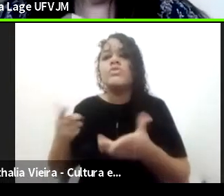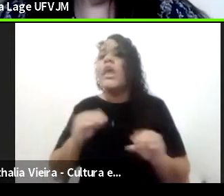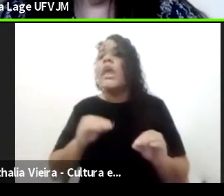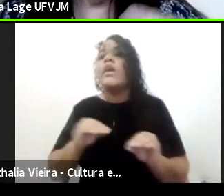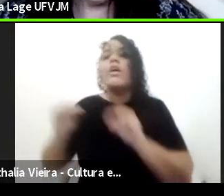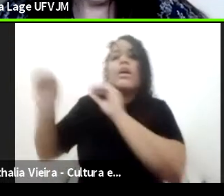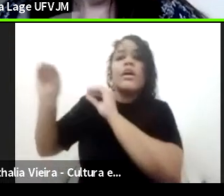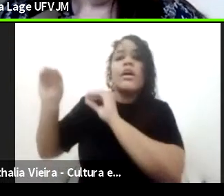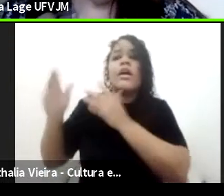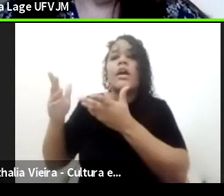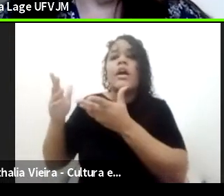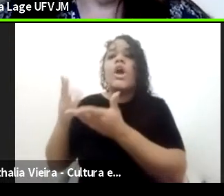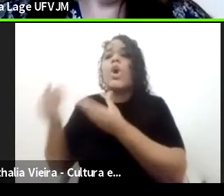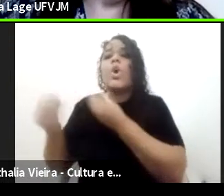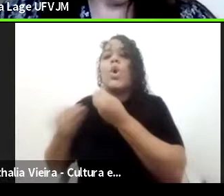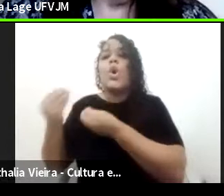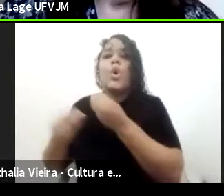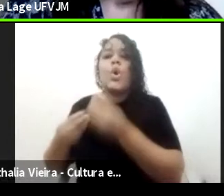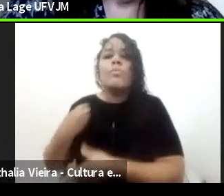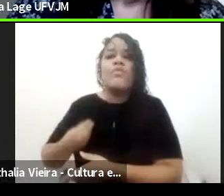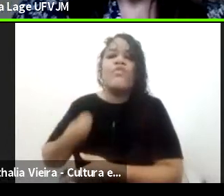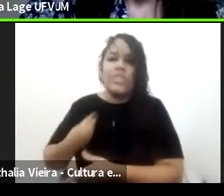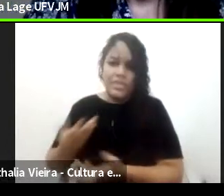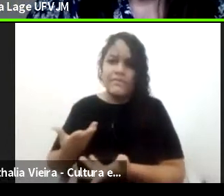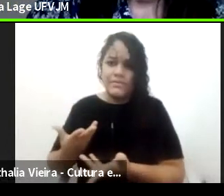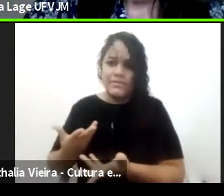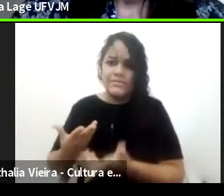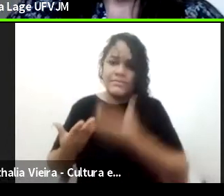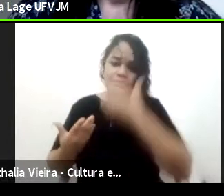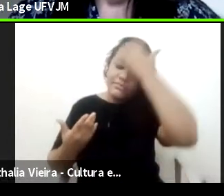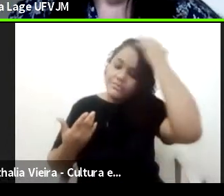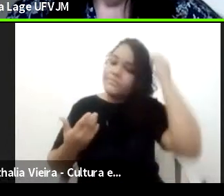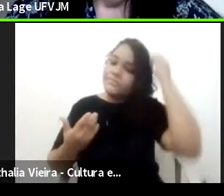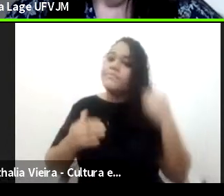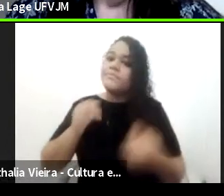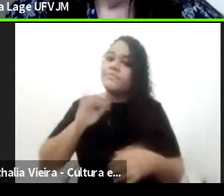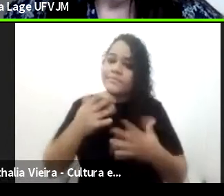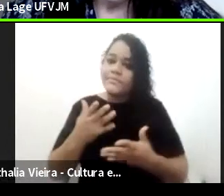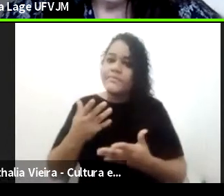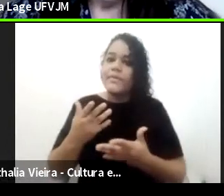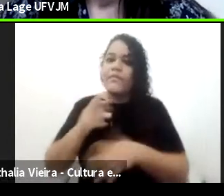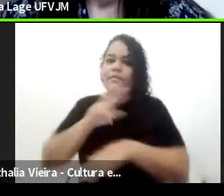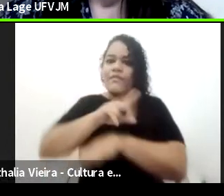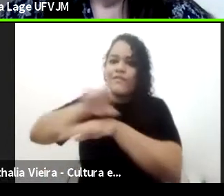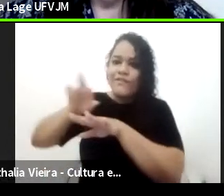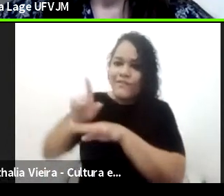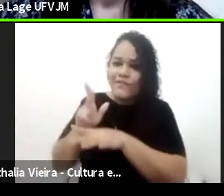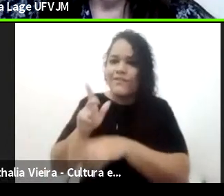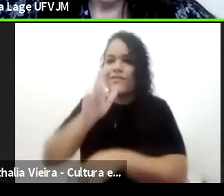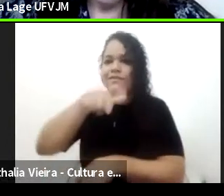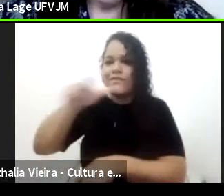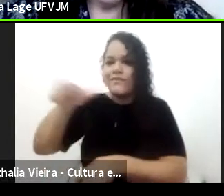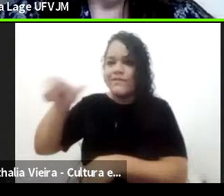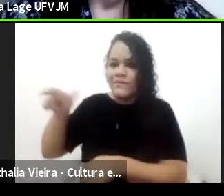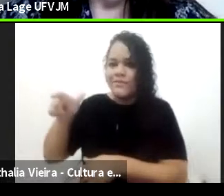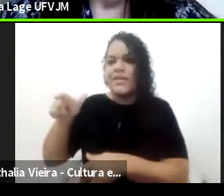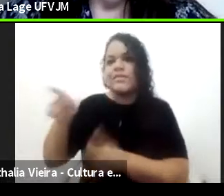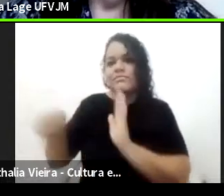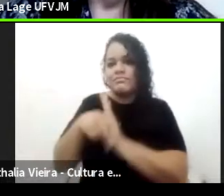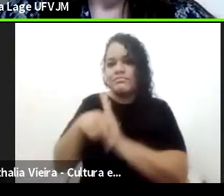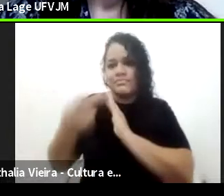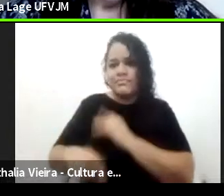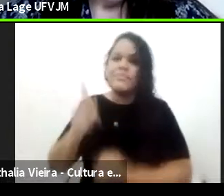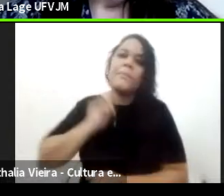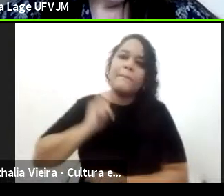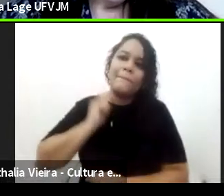por exemplo, no caso aqui de Minas Gerais, que a gente tinha alguns jesuítas que eram professores no seminário de